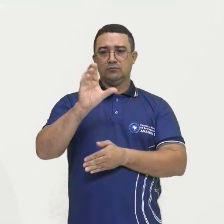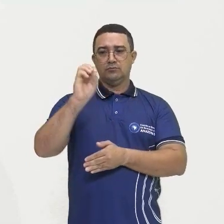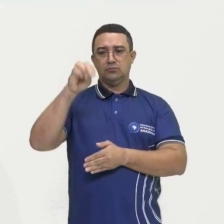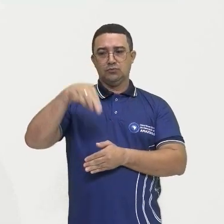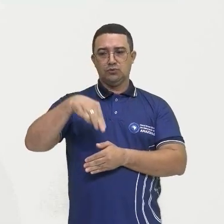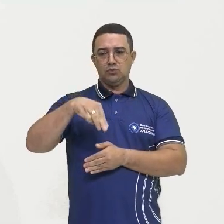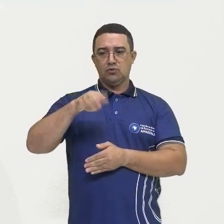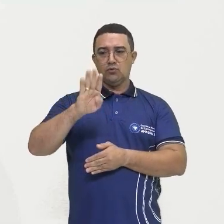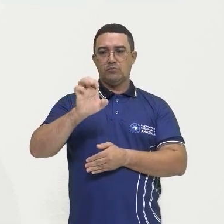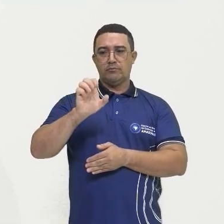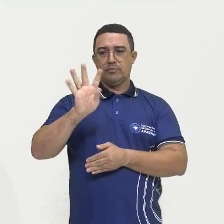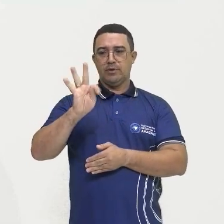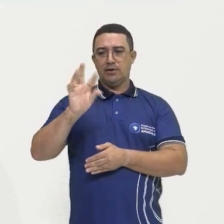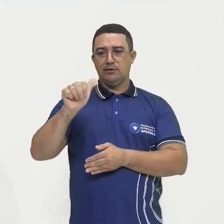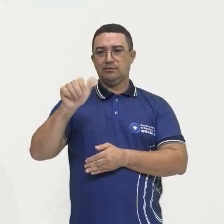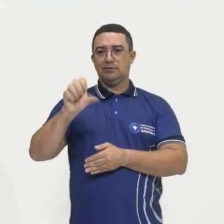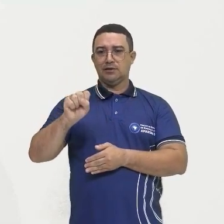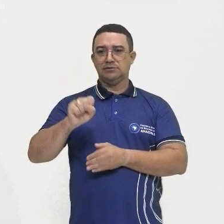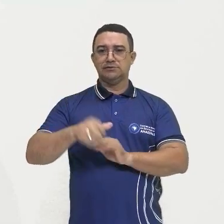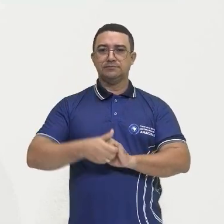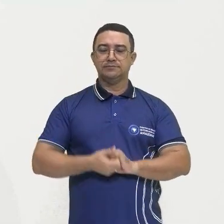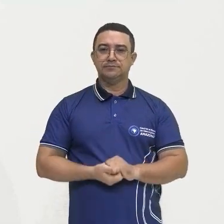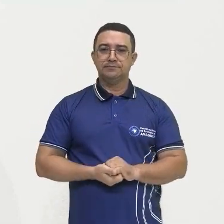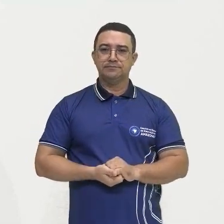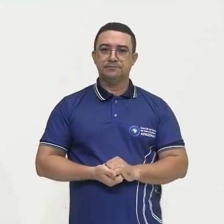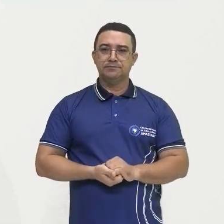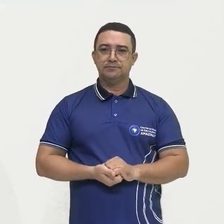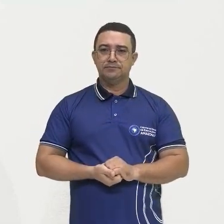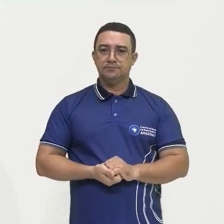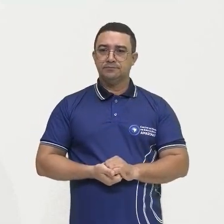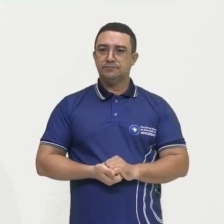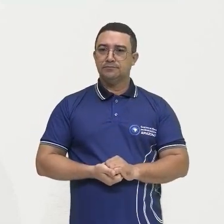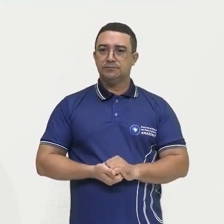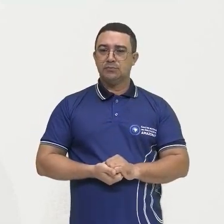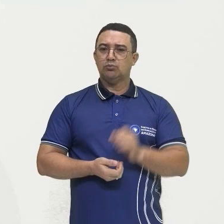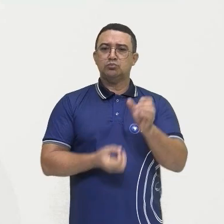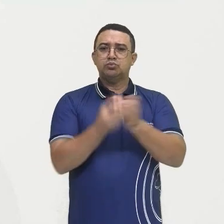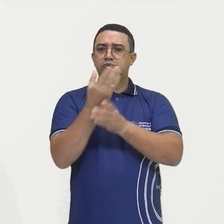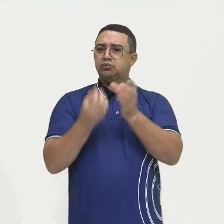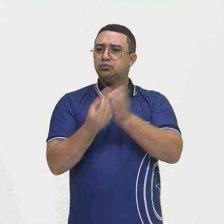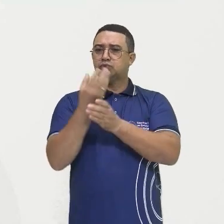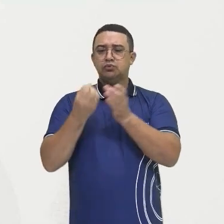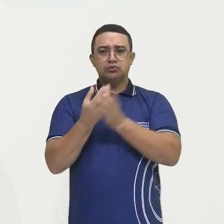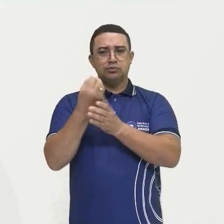atividade de mineração, consequentemente surgindo aí